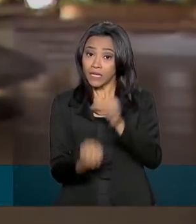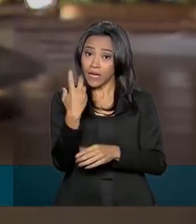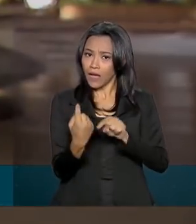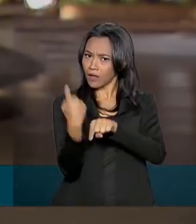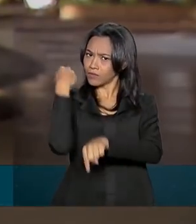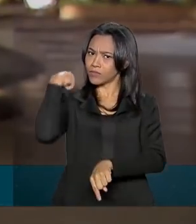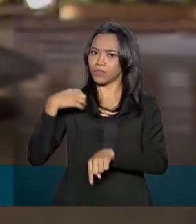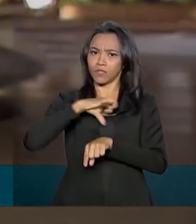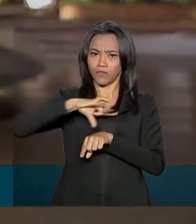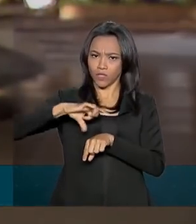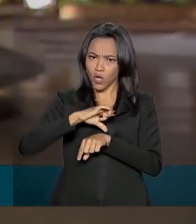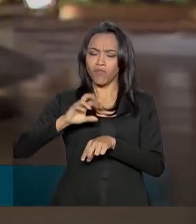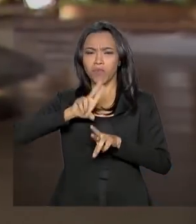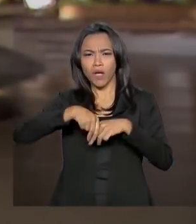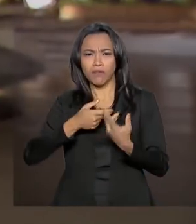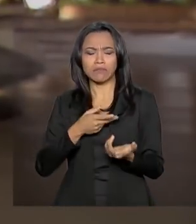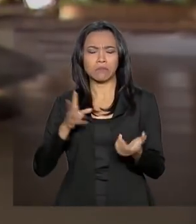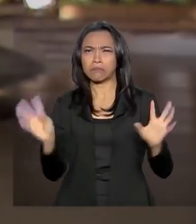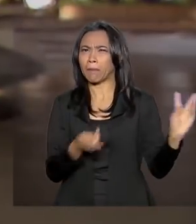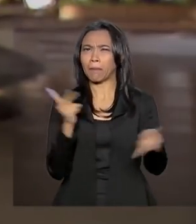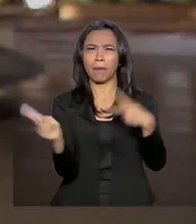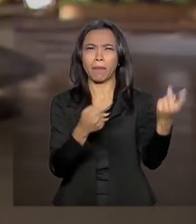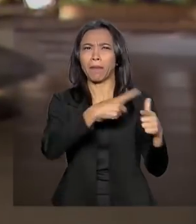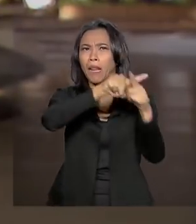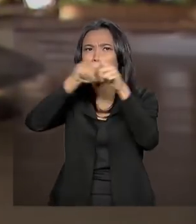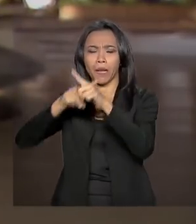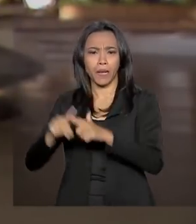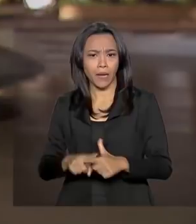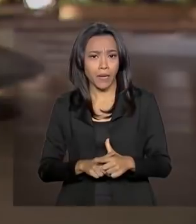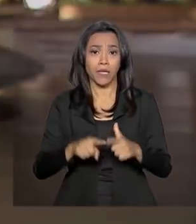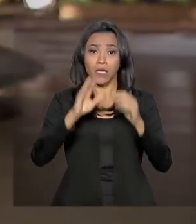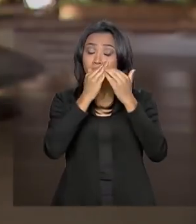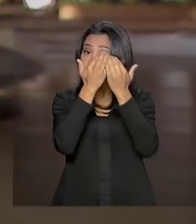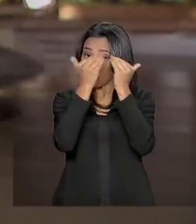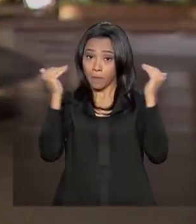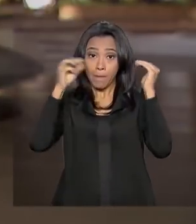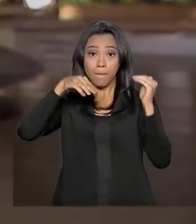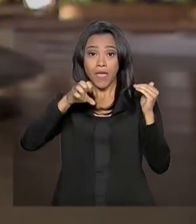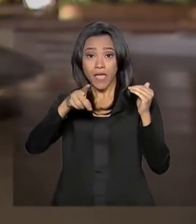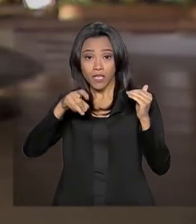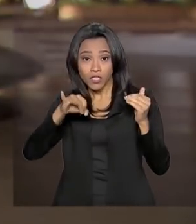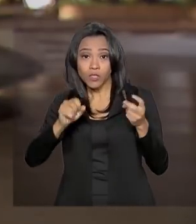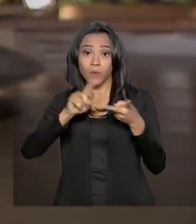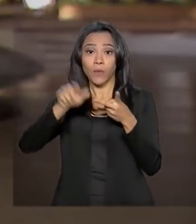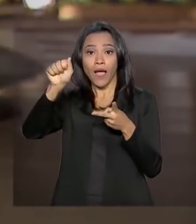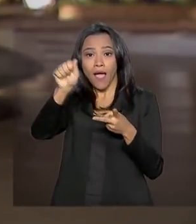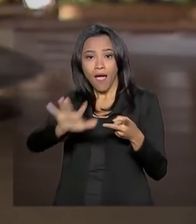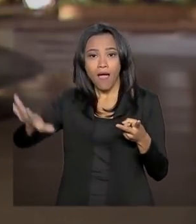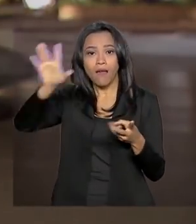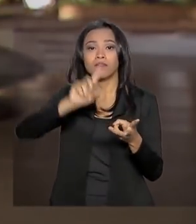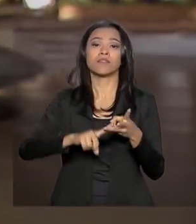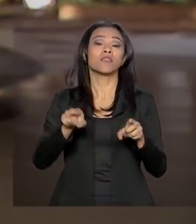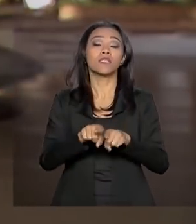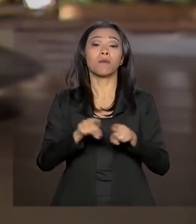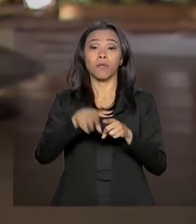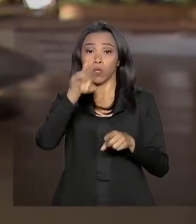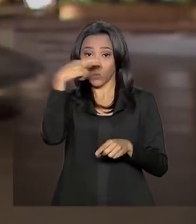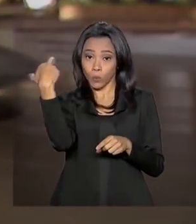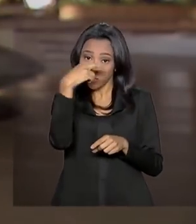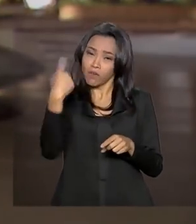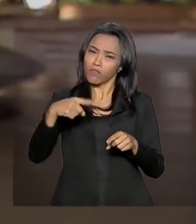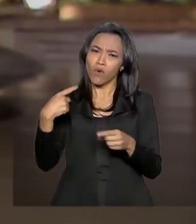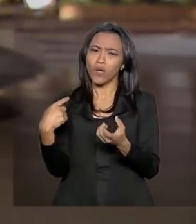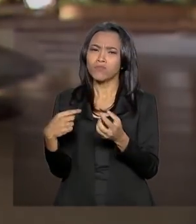sucessivas crises financeiras no México, Ásia e Rússia, foi iniciado como um fórum de diálogo informal